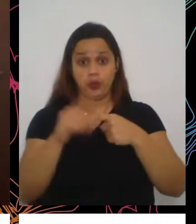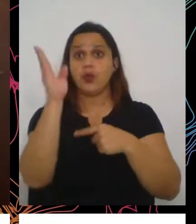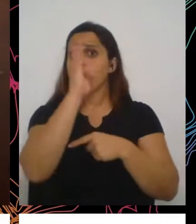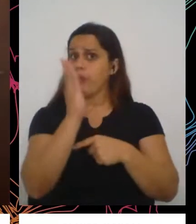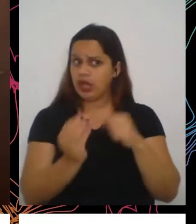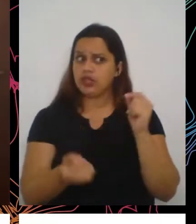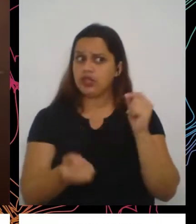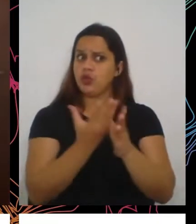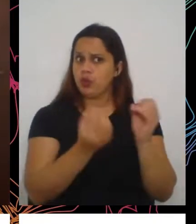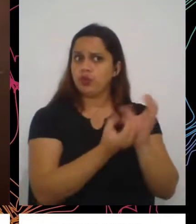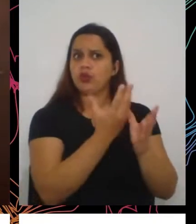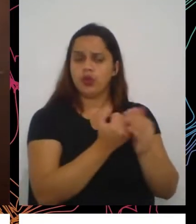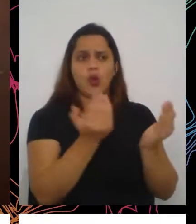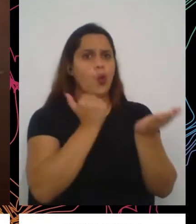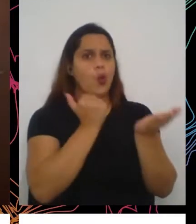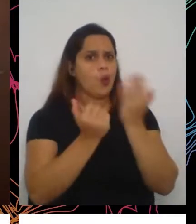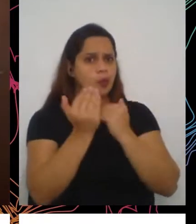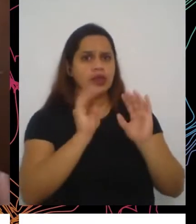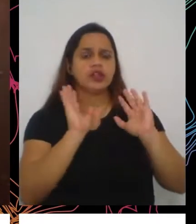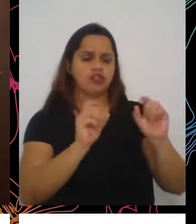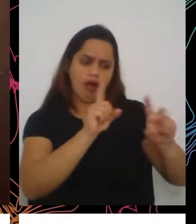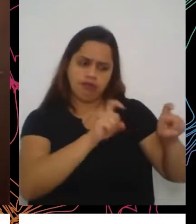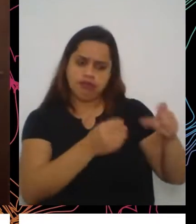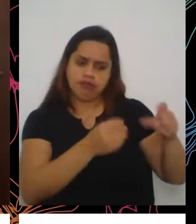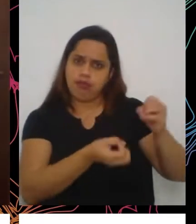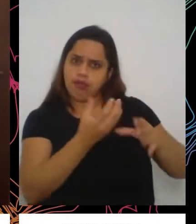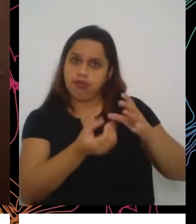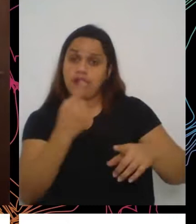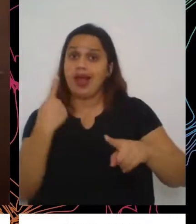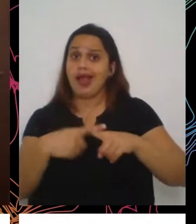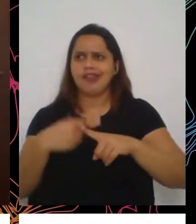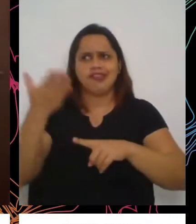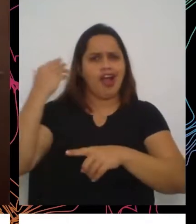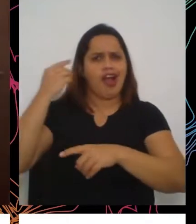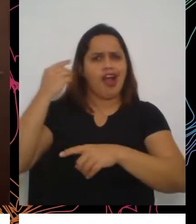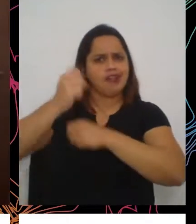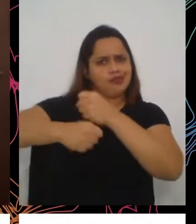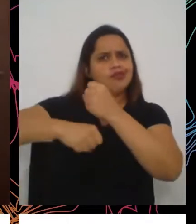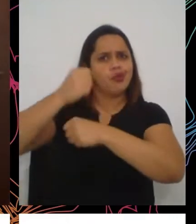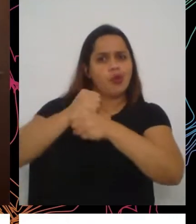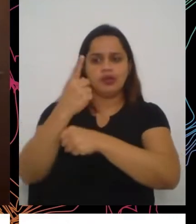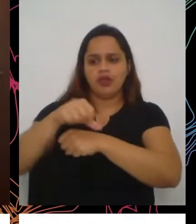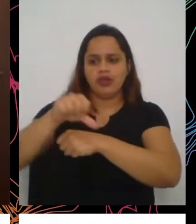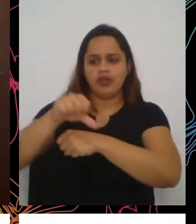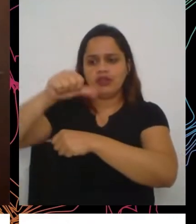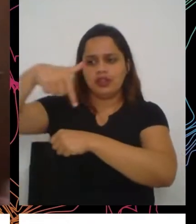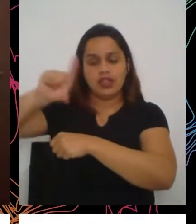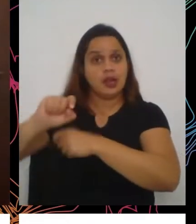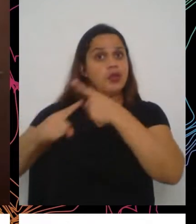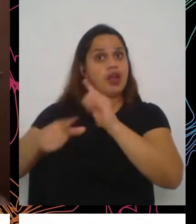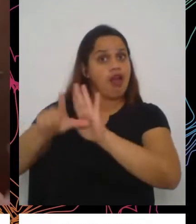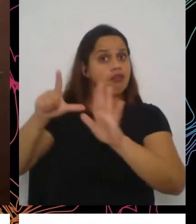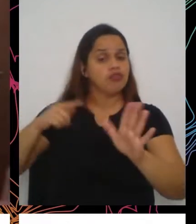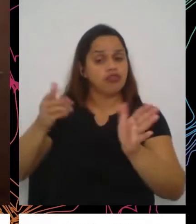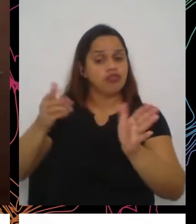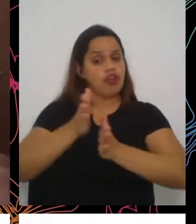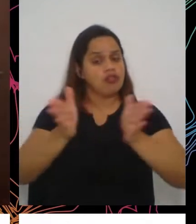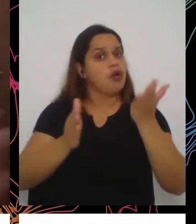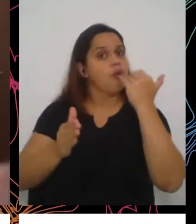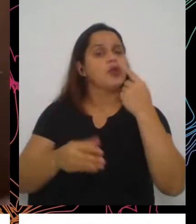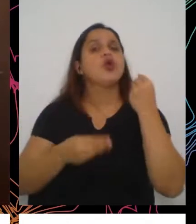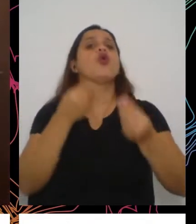desde a década de 70, mas porque não tinha acesso a esses alimentos. Como que a população passou a ter acesso,